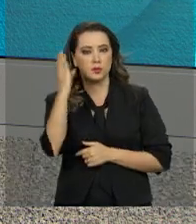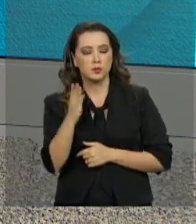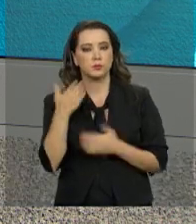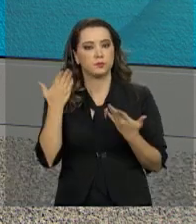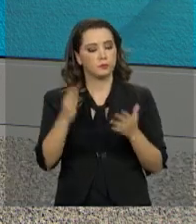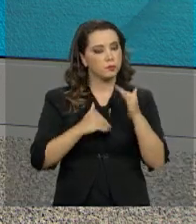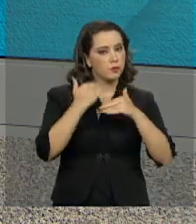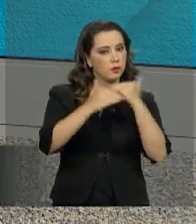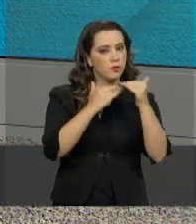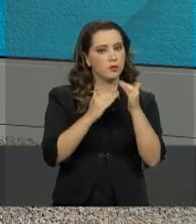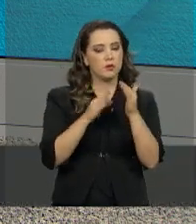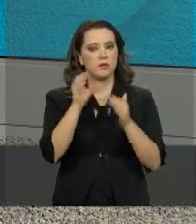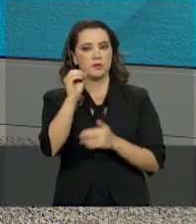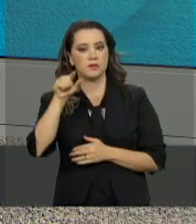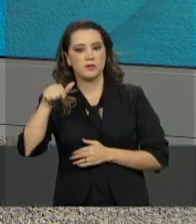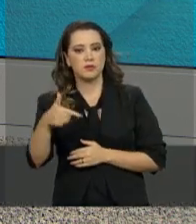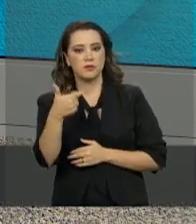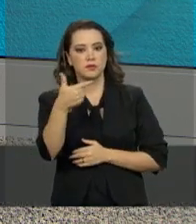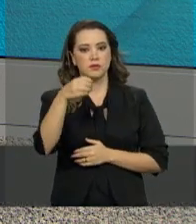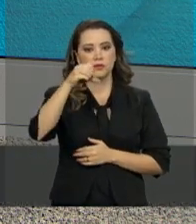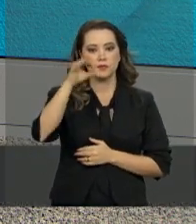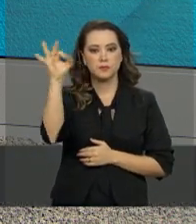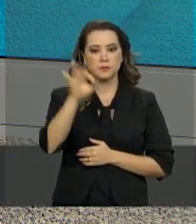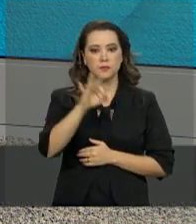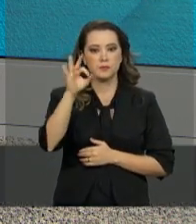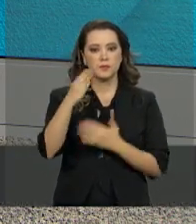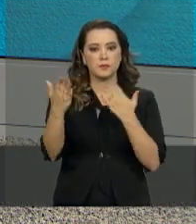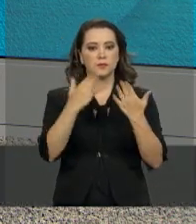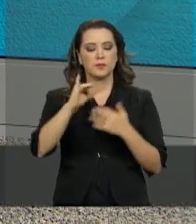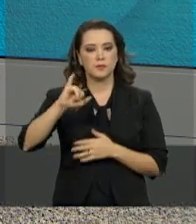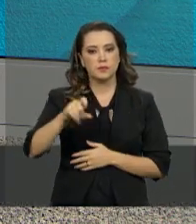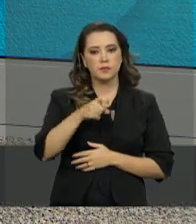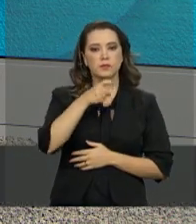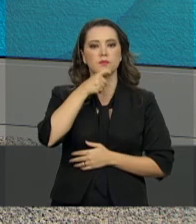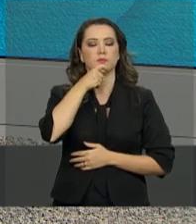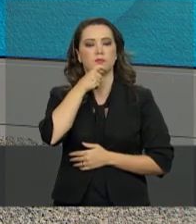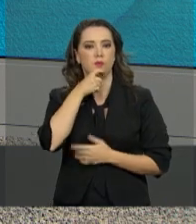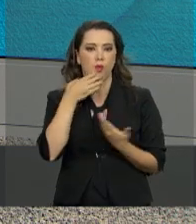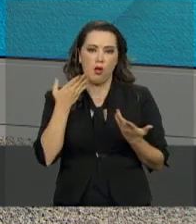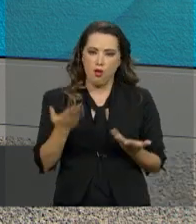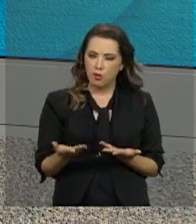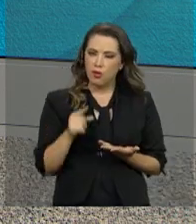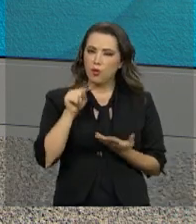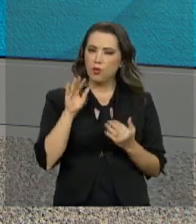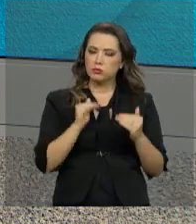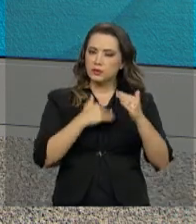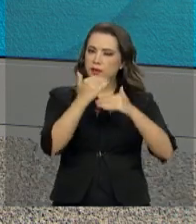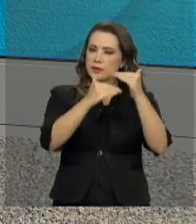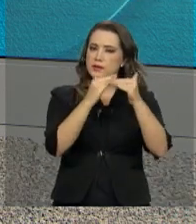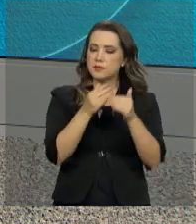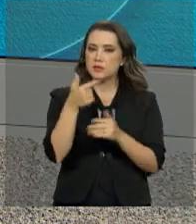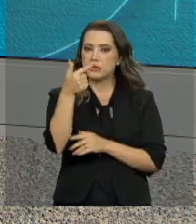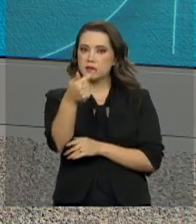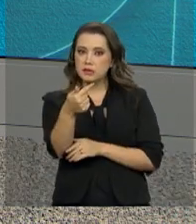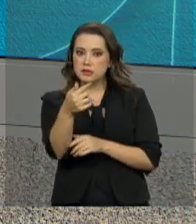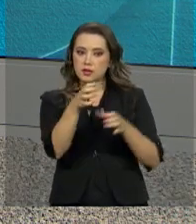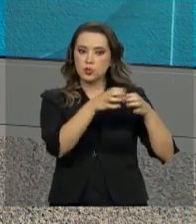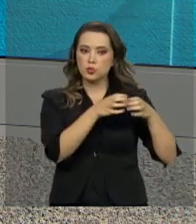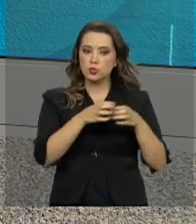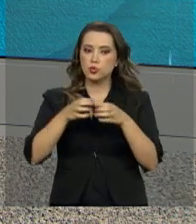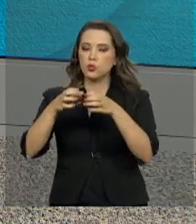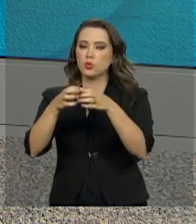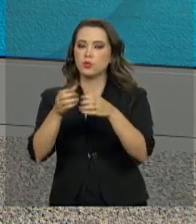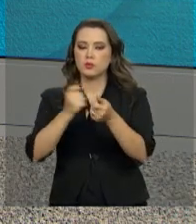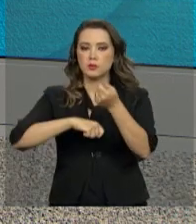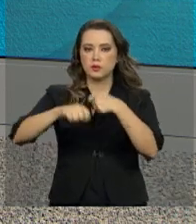crescimento é de 0,29% em relação ao mês anterior. Houve crescimento em sete dos oito setores